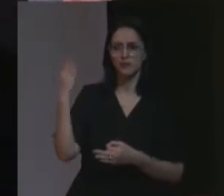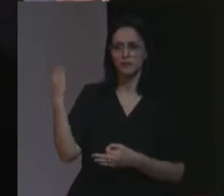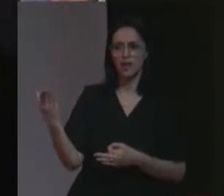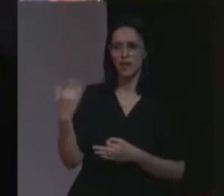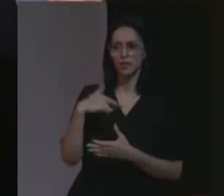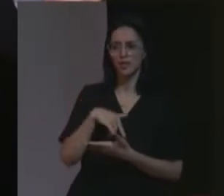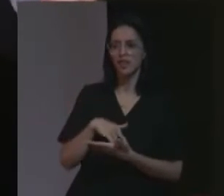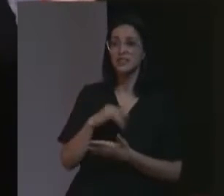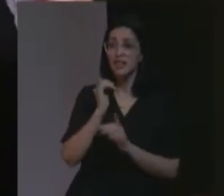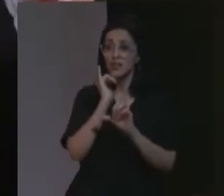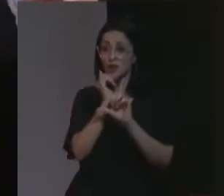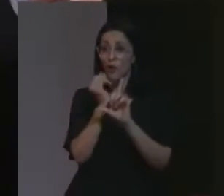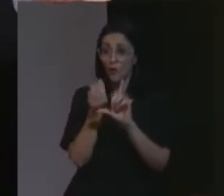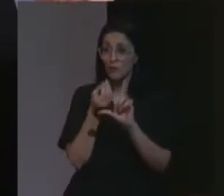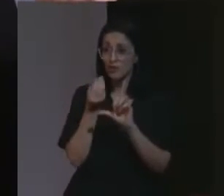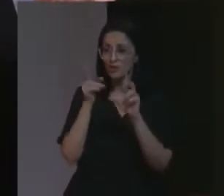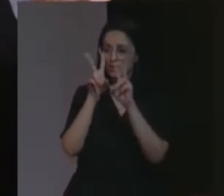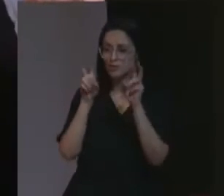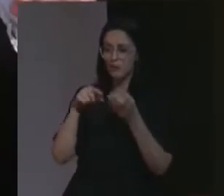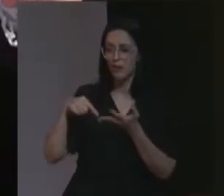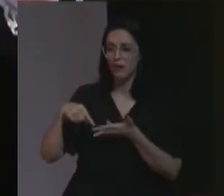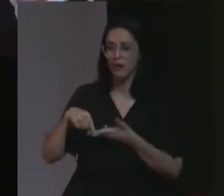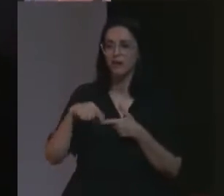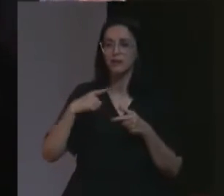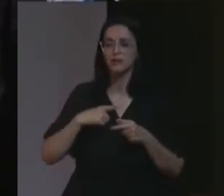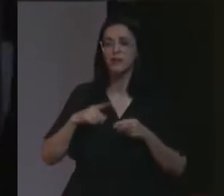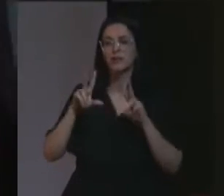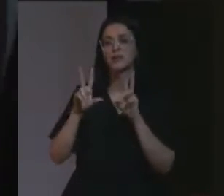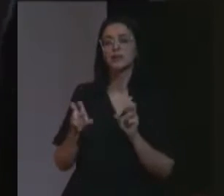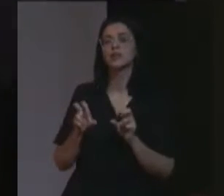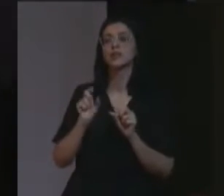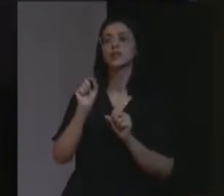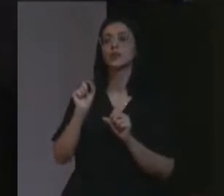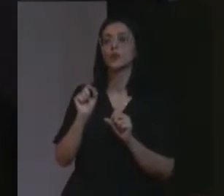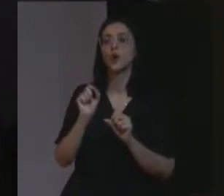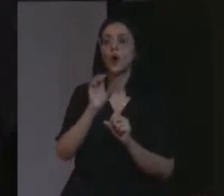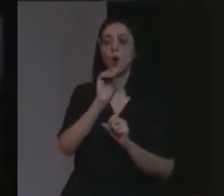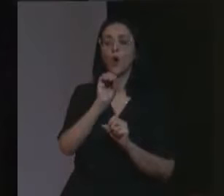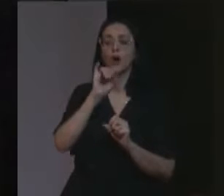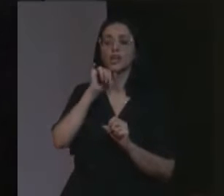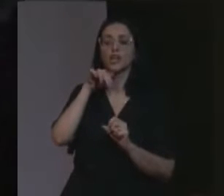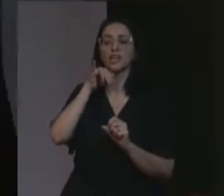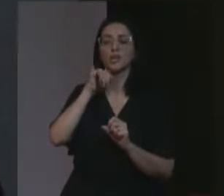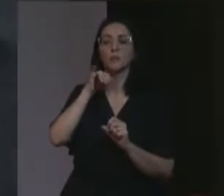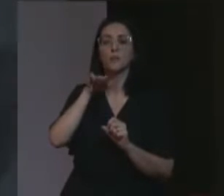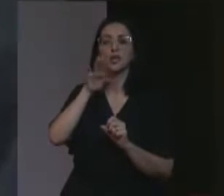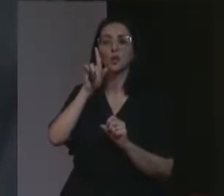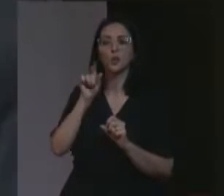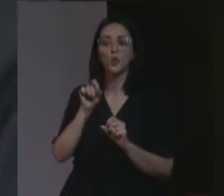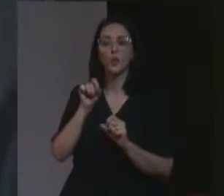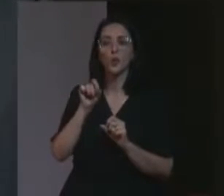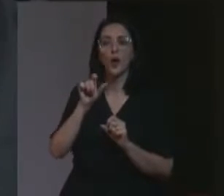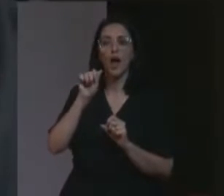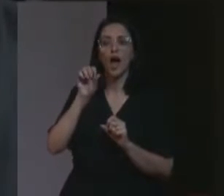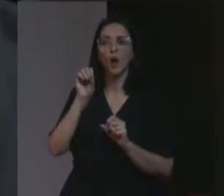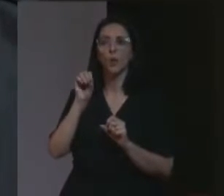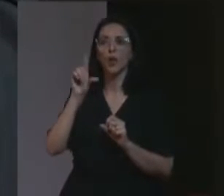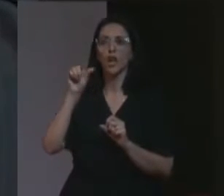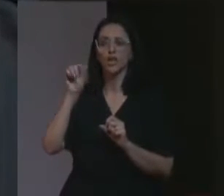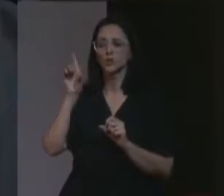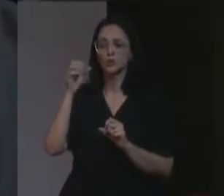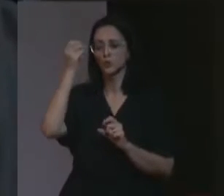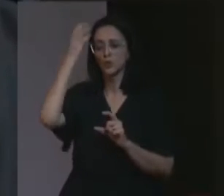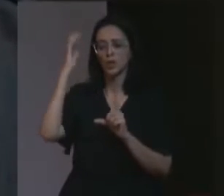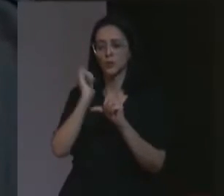documentário, recente, sobre, esses fatos, que chama, o inimigo, ao lado, o homem, o homem, eu não lembro agora, o nome do